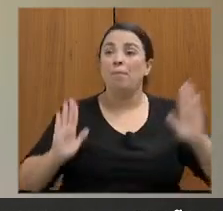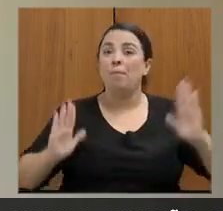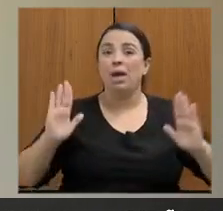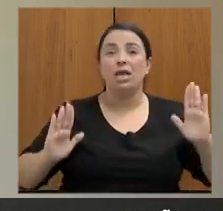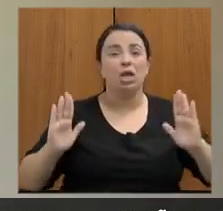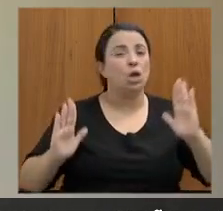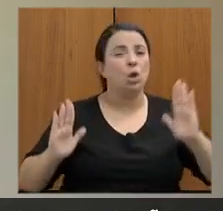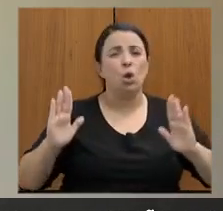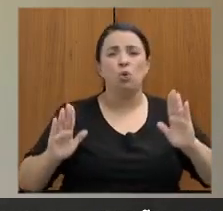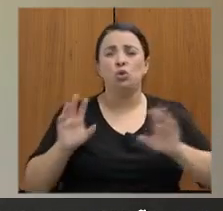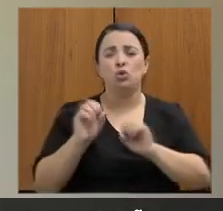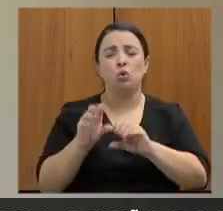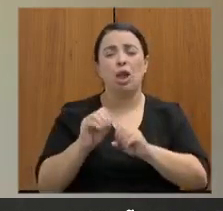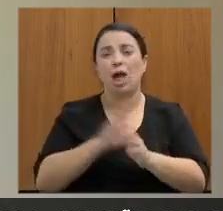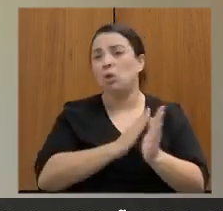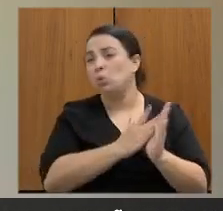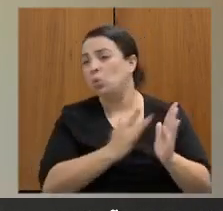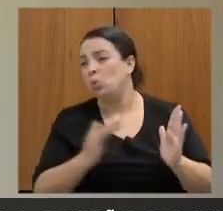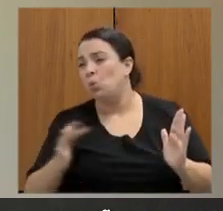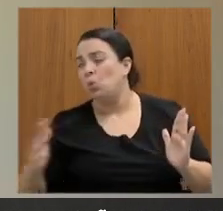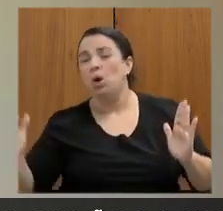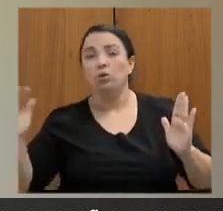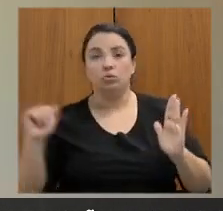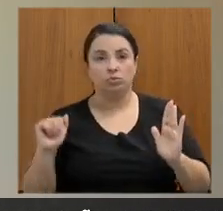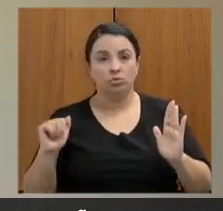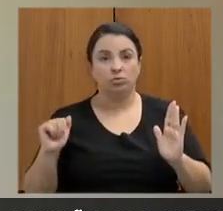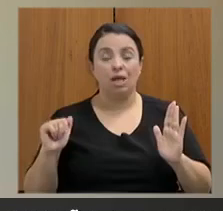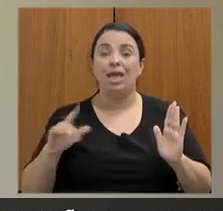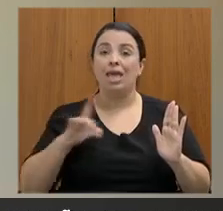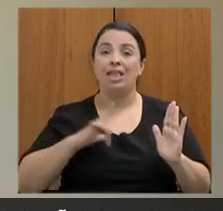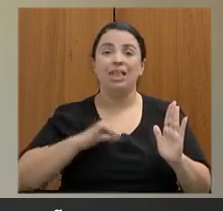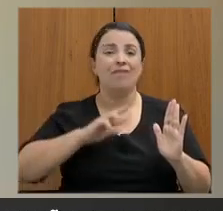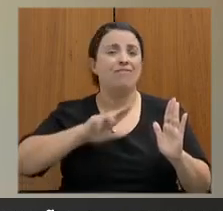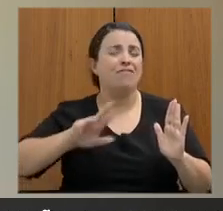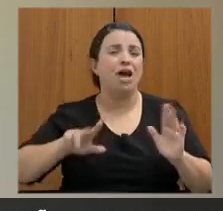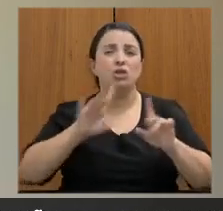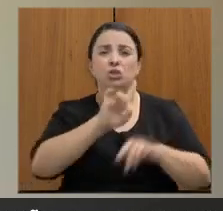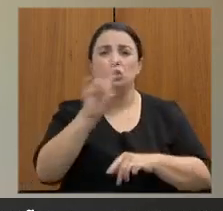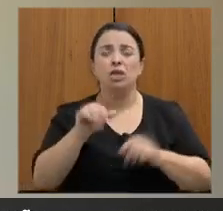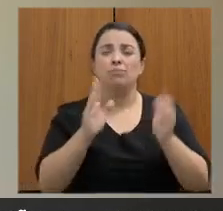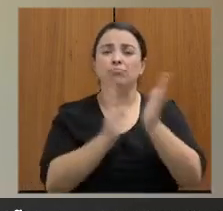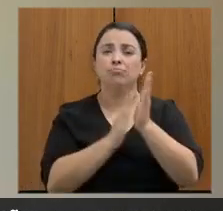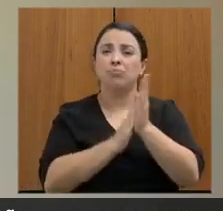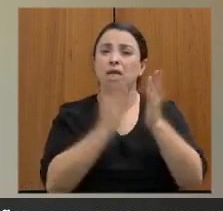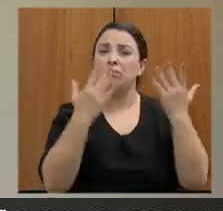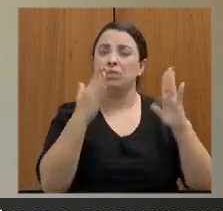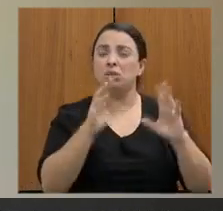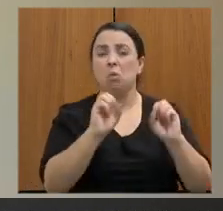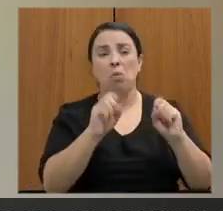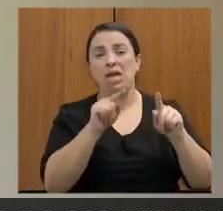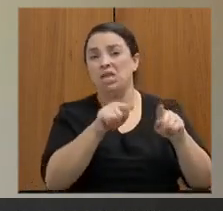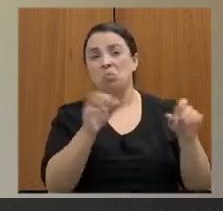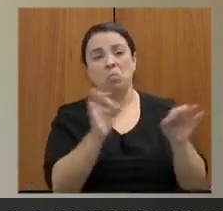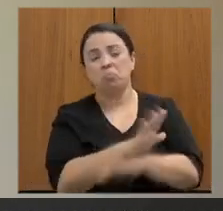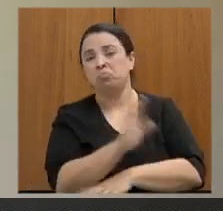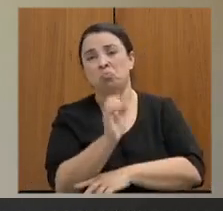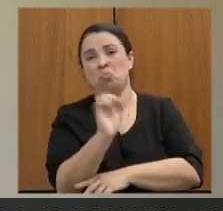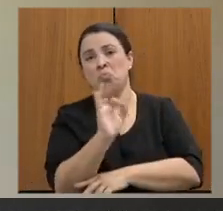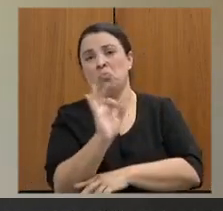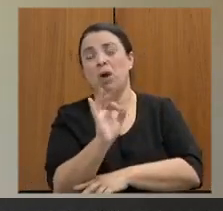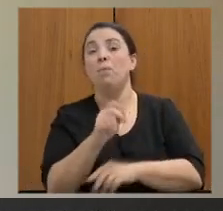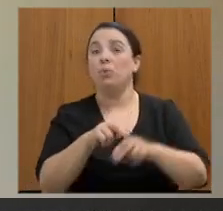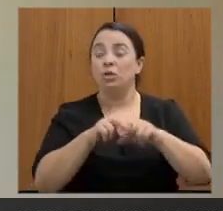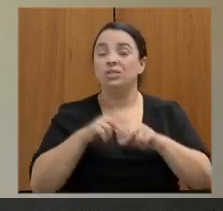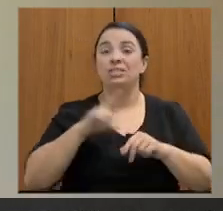e nós já temos diversos dias diversas datas para demarcar isso não está sendo suficiente eu espero que logo